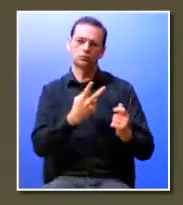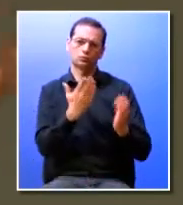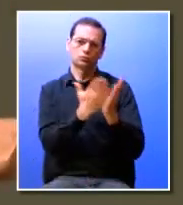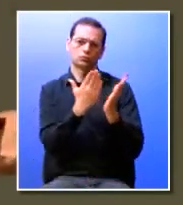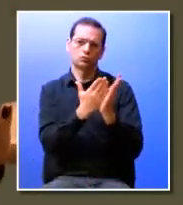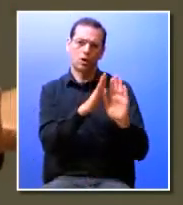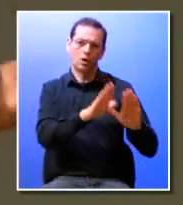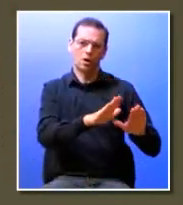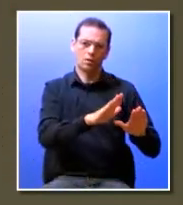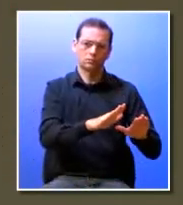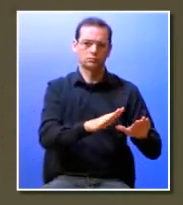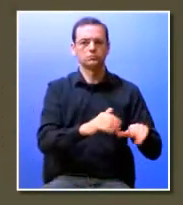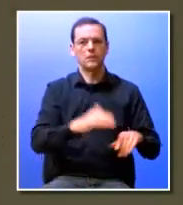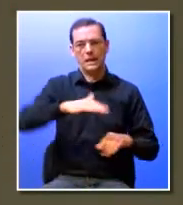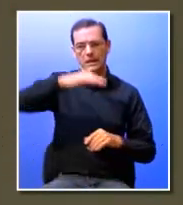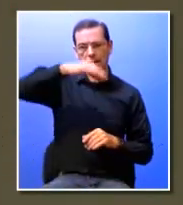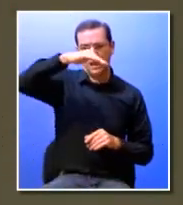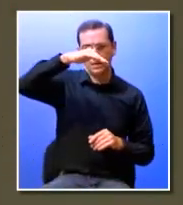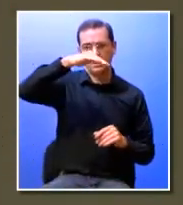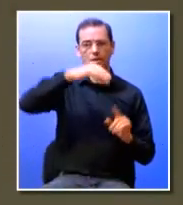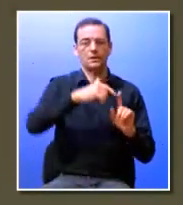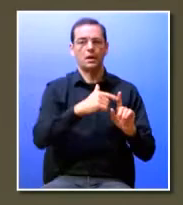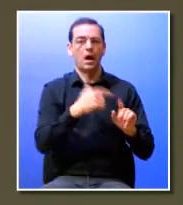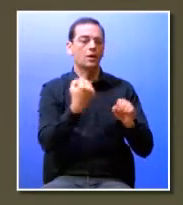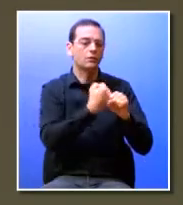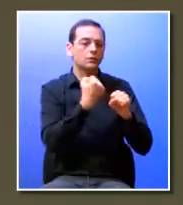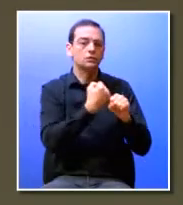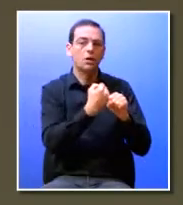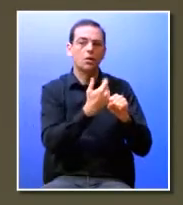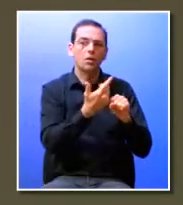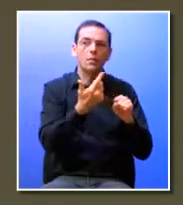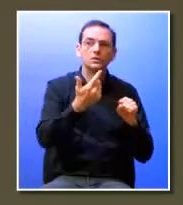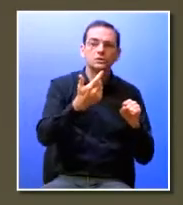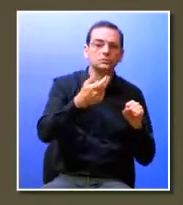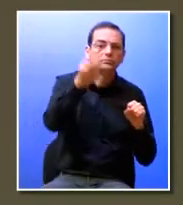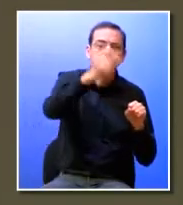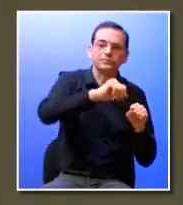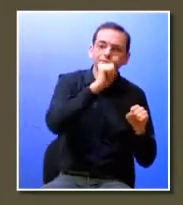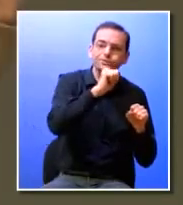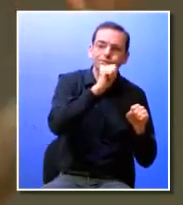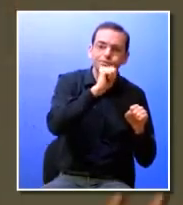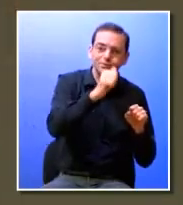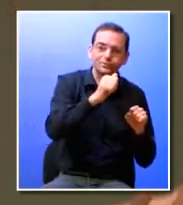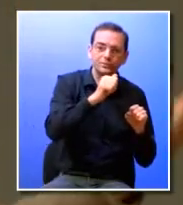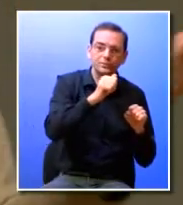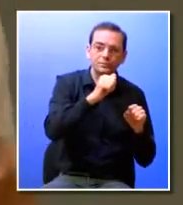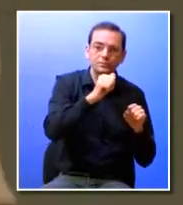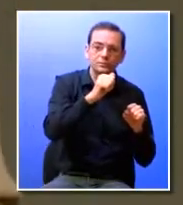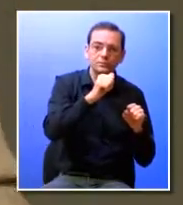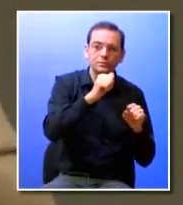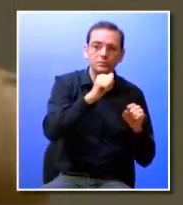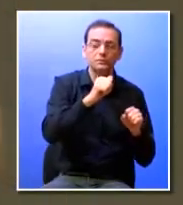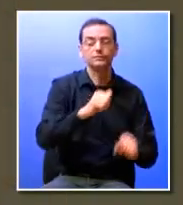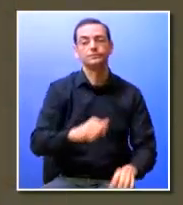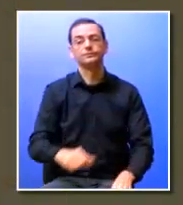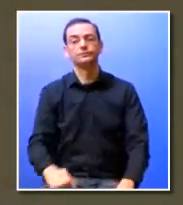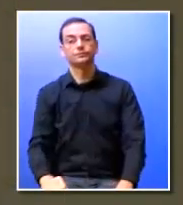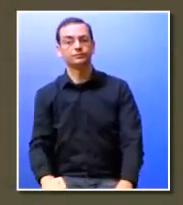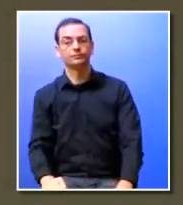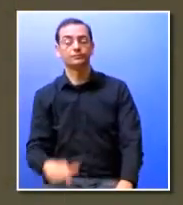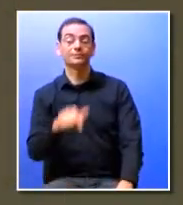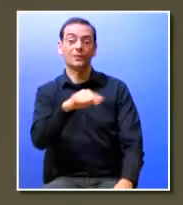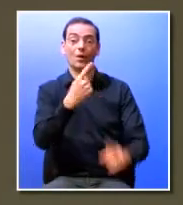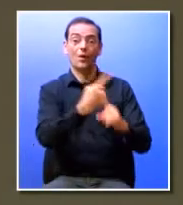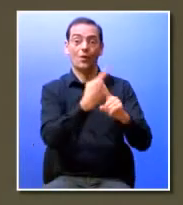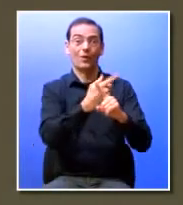vão assumir funções que ainda nem sequer existem isto é um bocadinho assustador e nós podemos antecipar as hard skills que sejam essas funções que ainda não